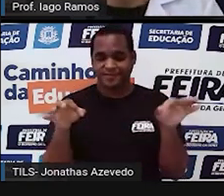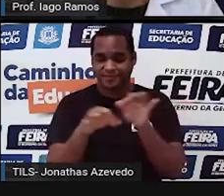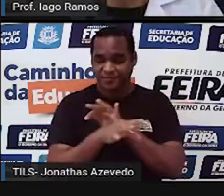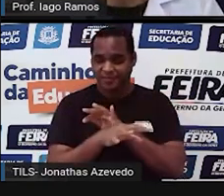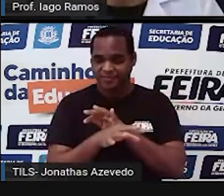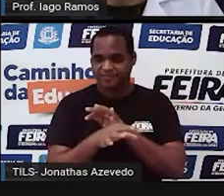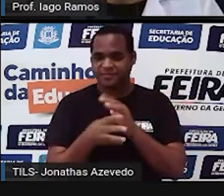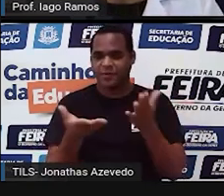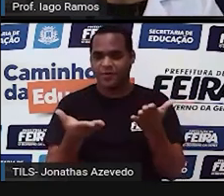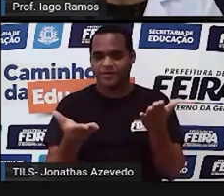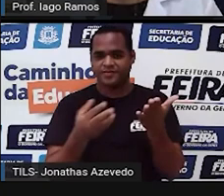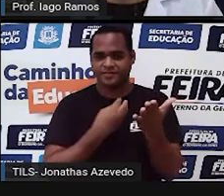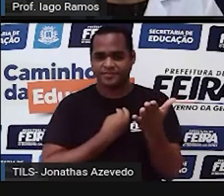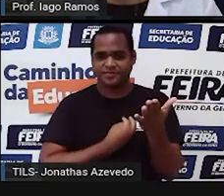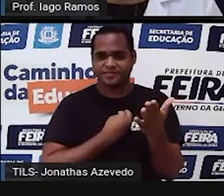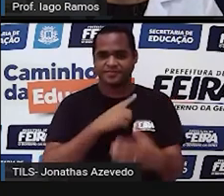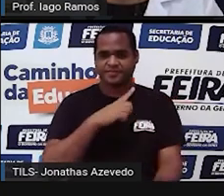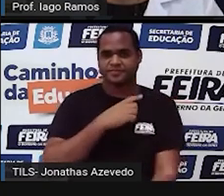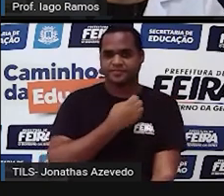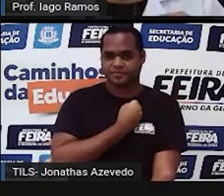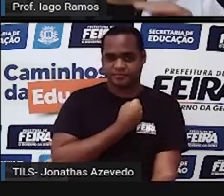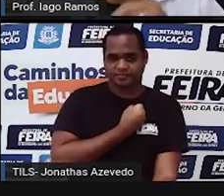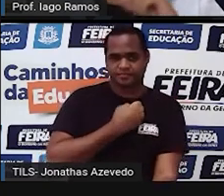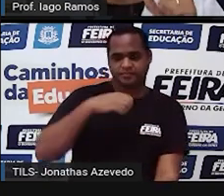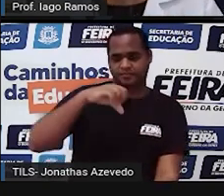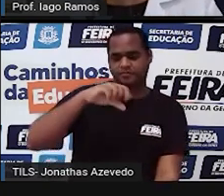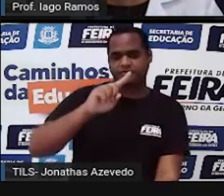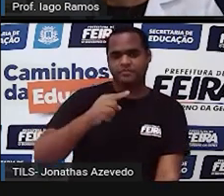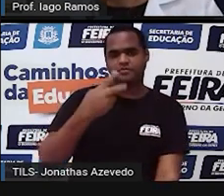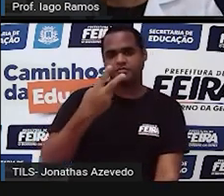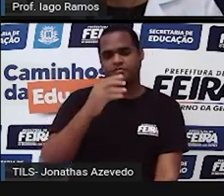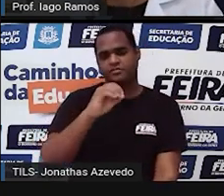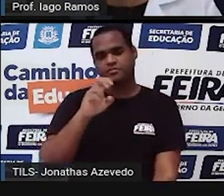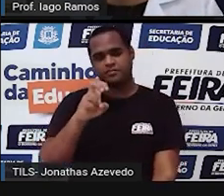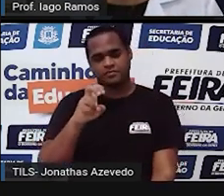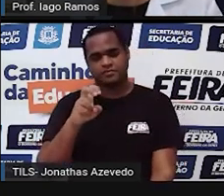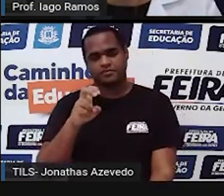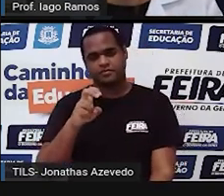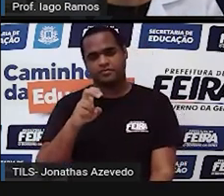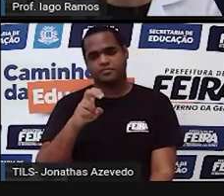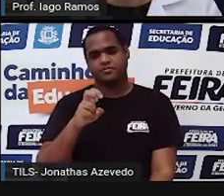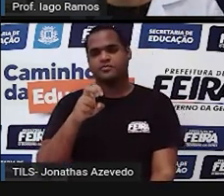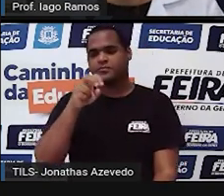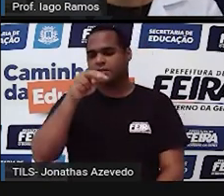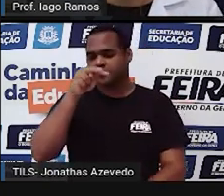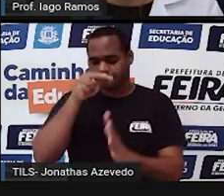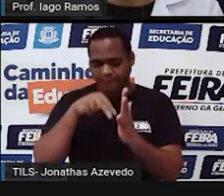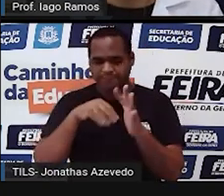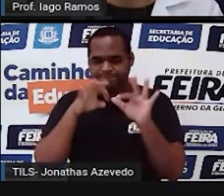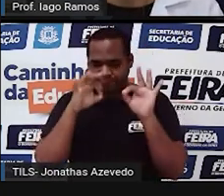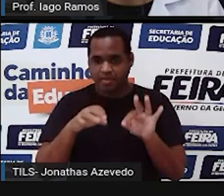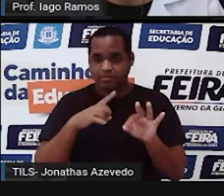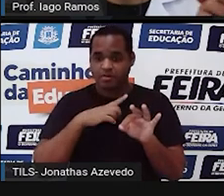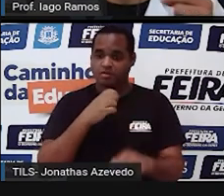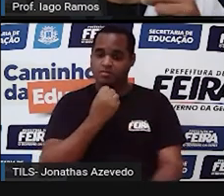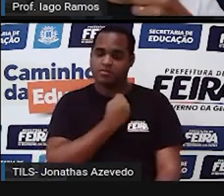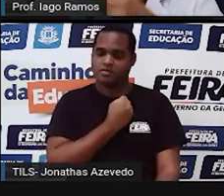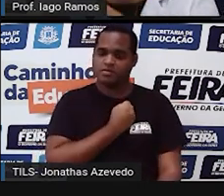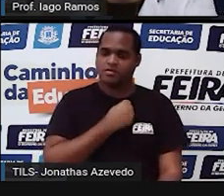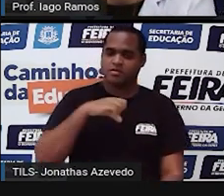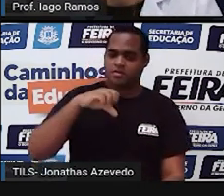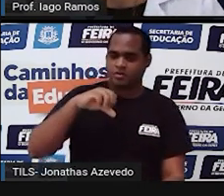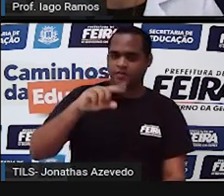agora no número 9,205 que a leitura correta é 9 inteiros e